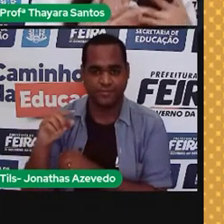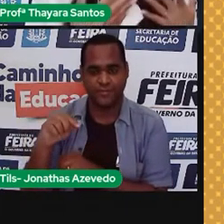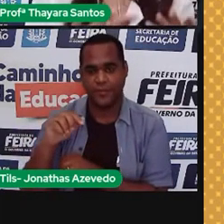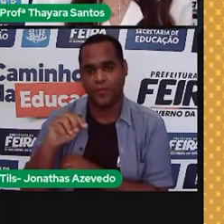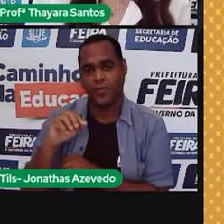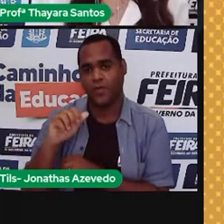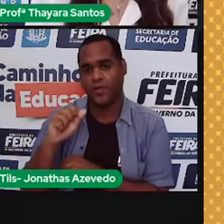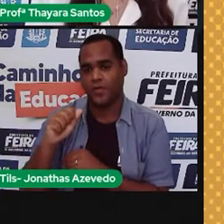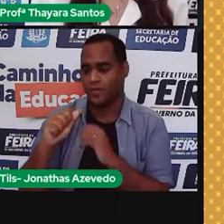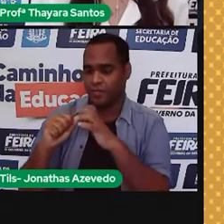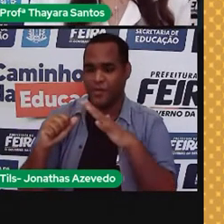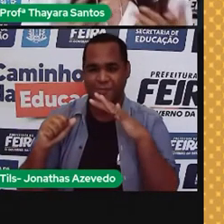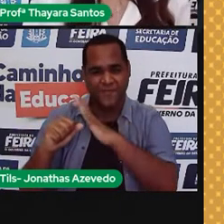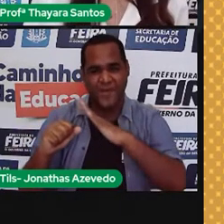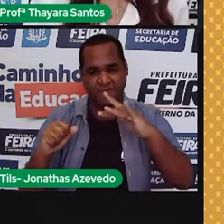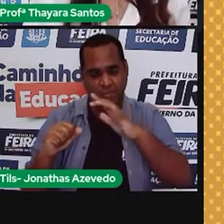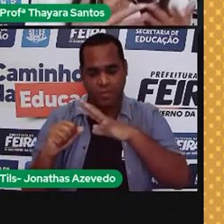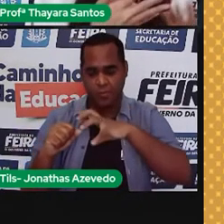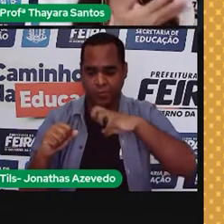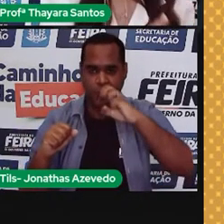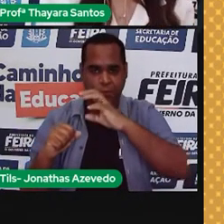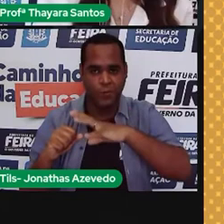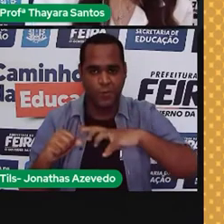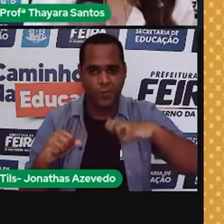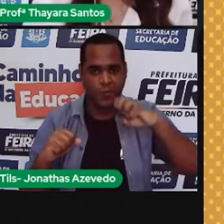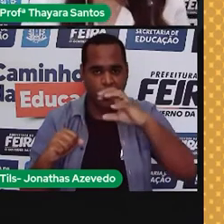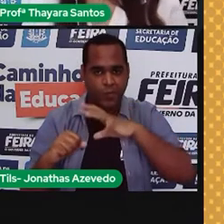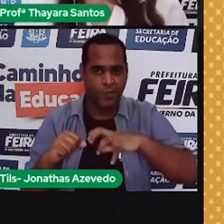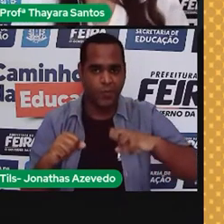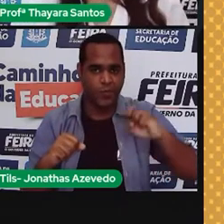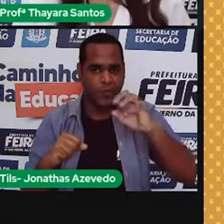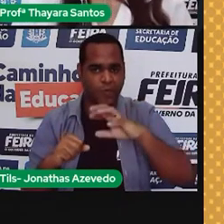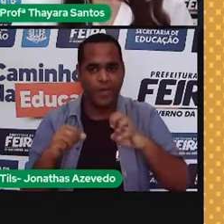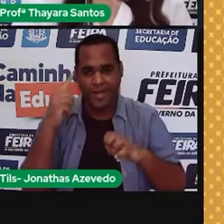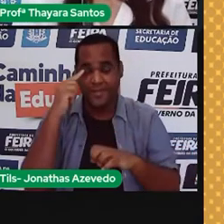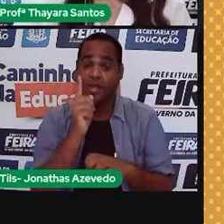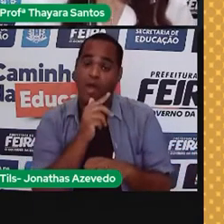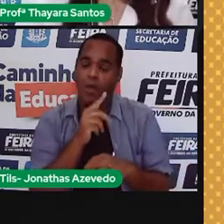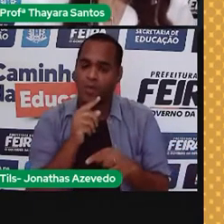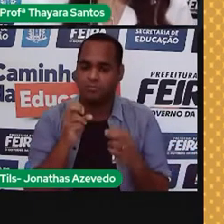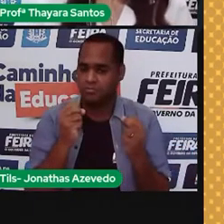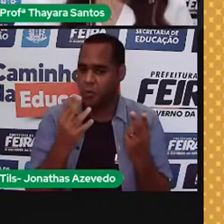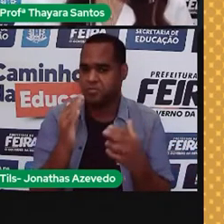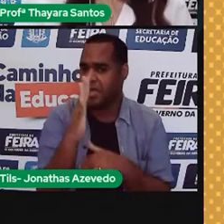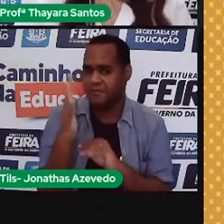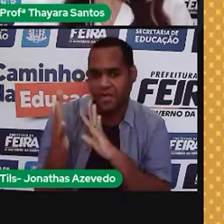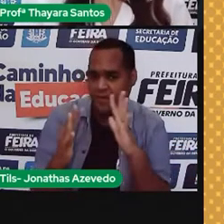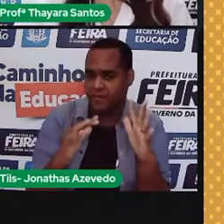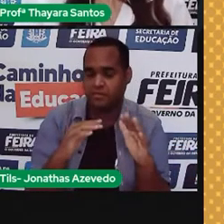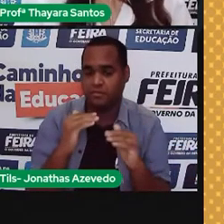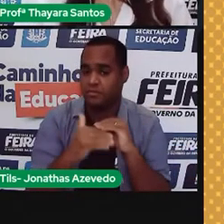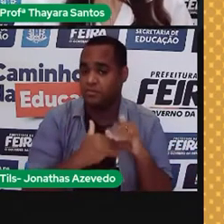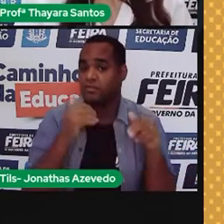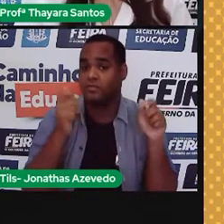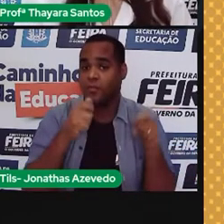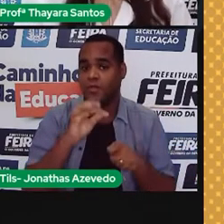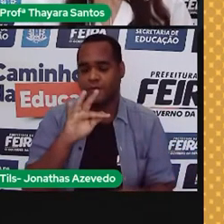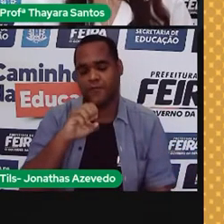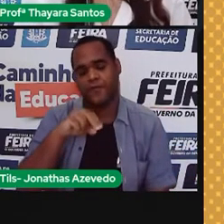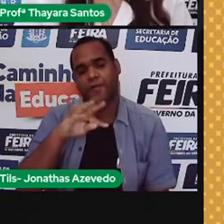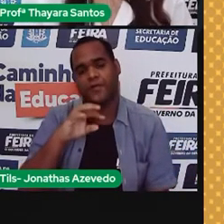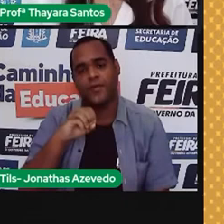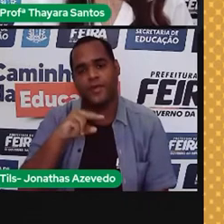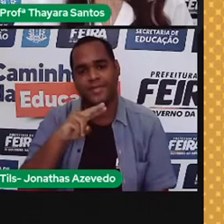fotossintetizantes fazem, que é o caso das plantas e das algas. E para que esse processo de fotossíntese